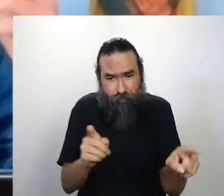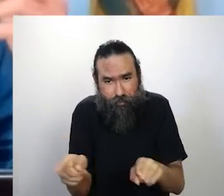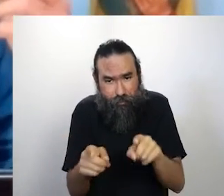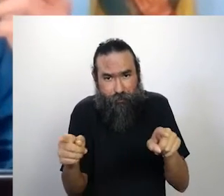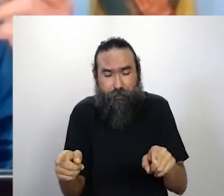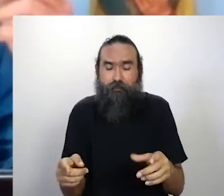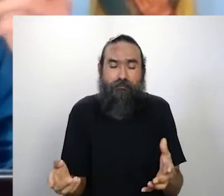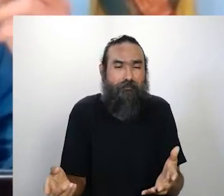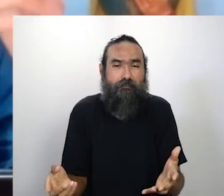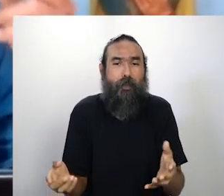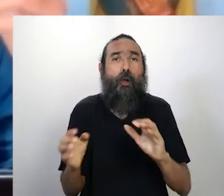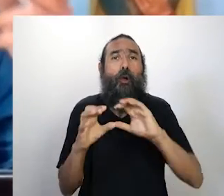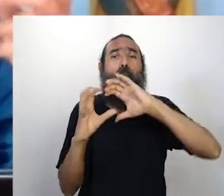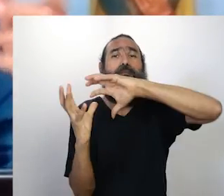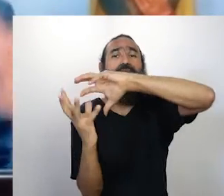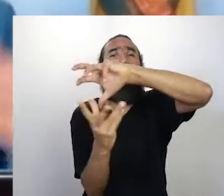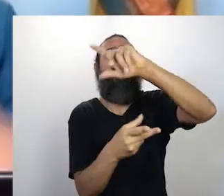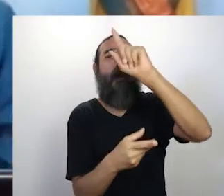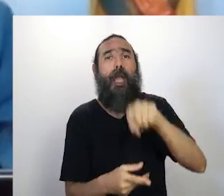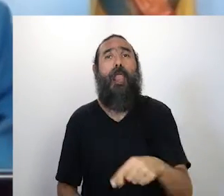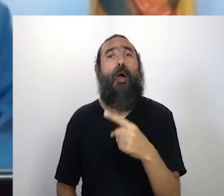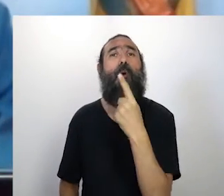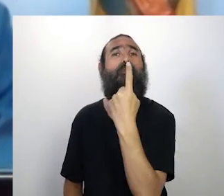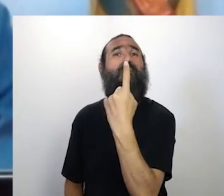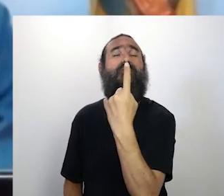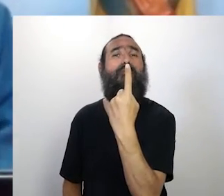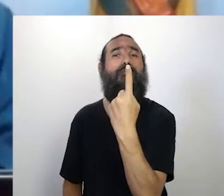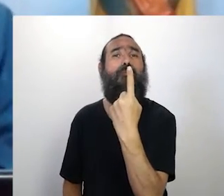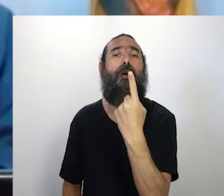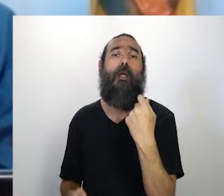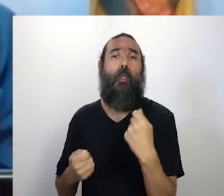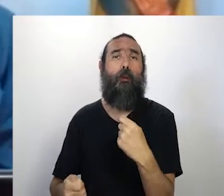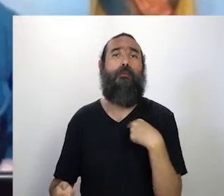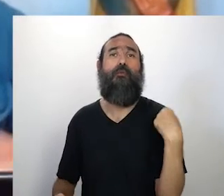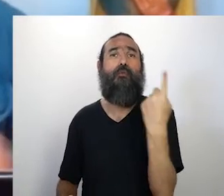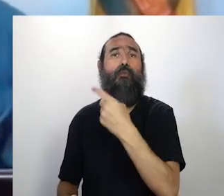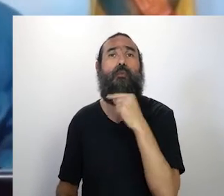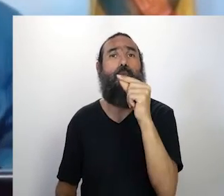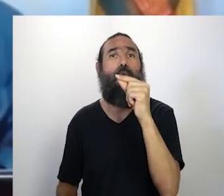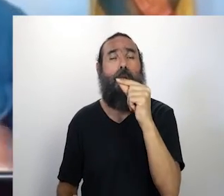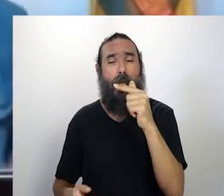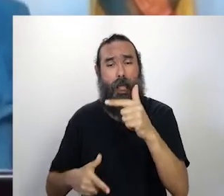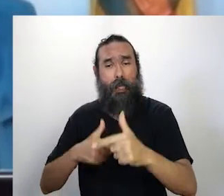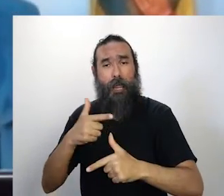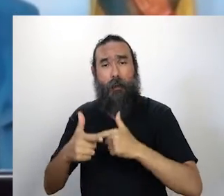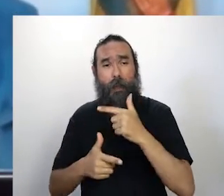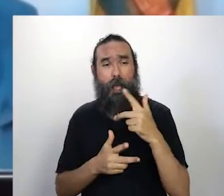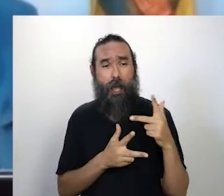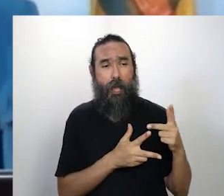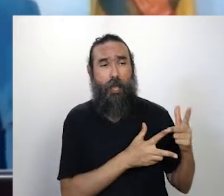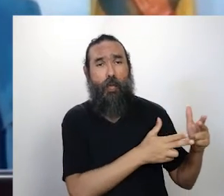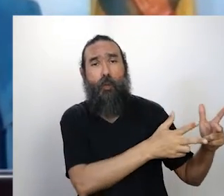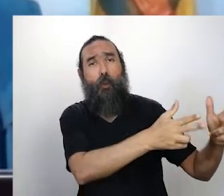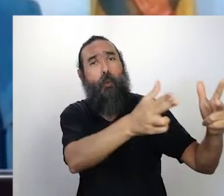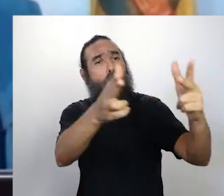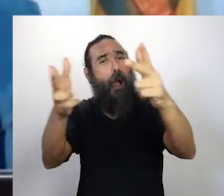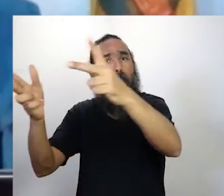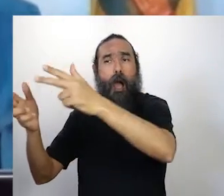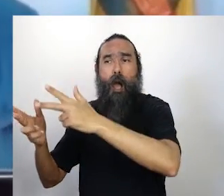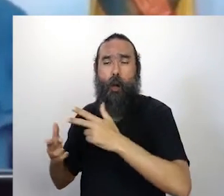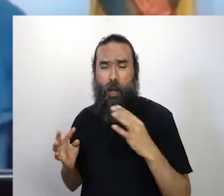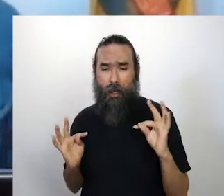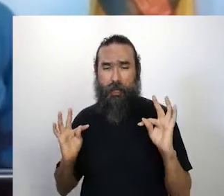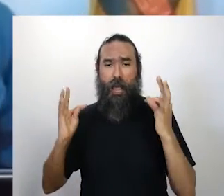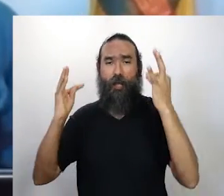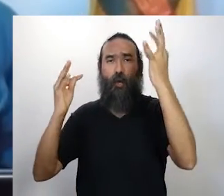globo arrudeando, arrudeando, arrudeando. E a gente precisa também trabalhar com as mesmas ferramentas e dominando isso e